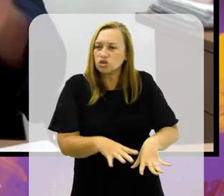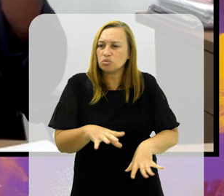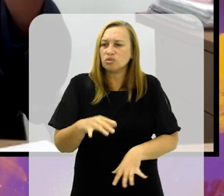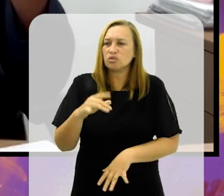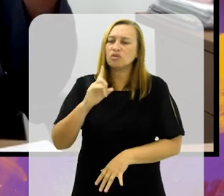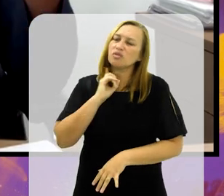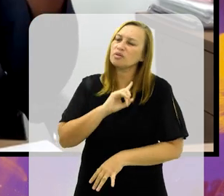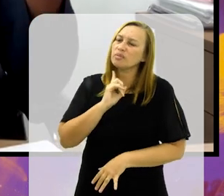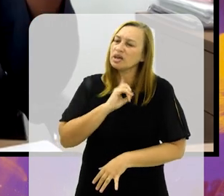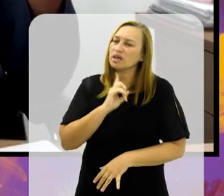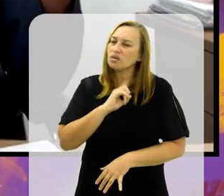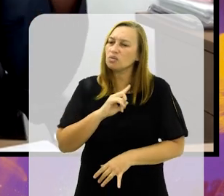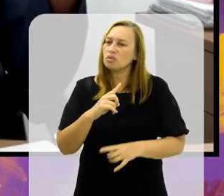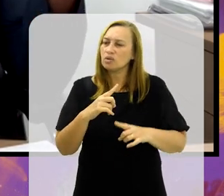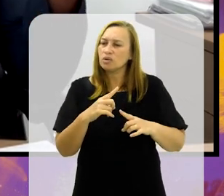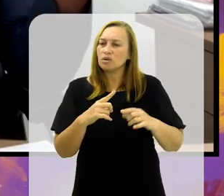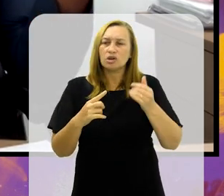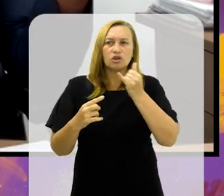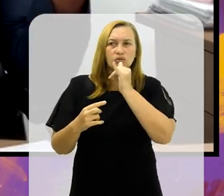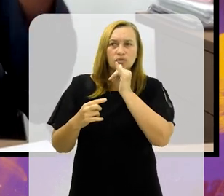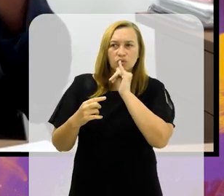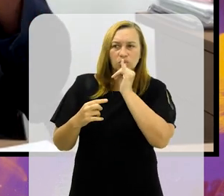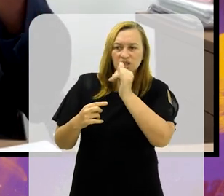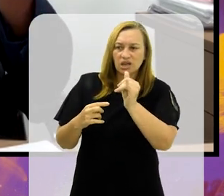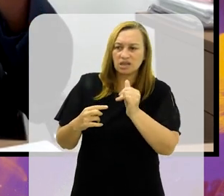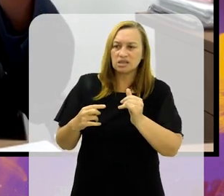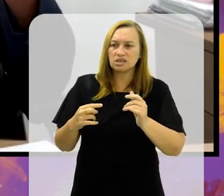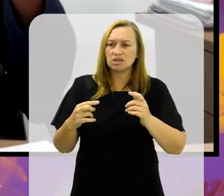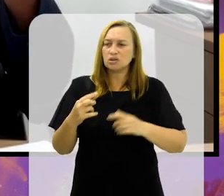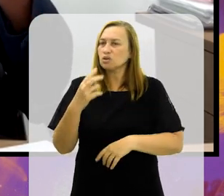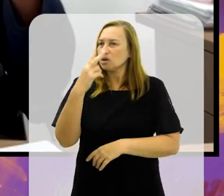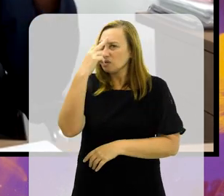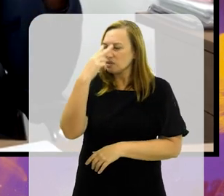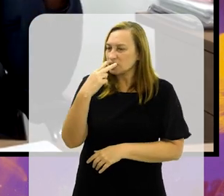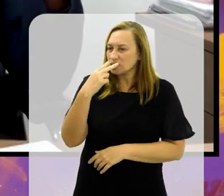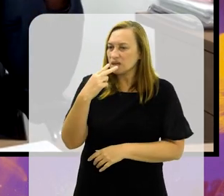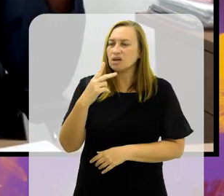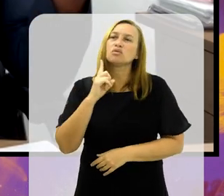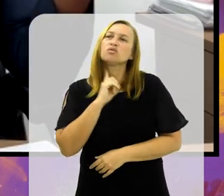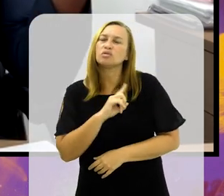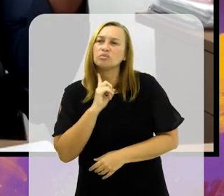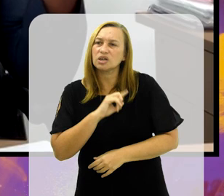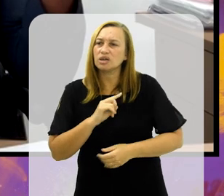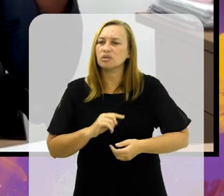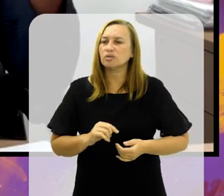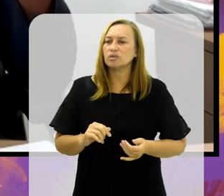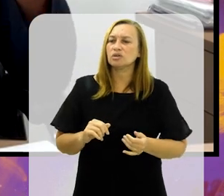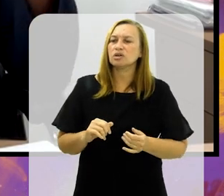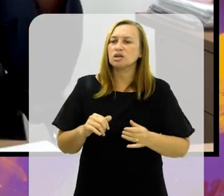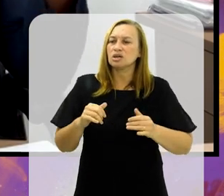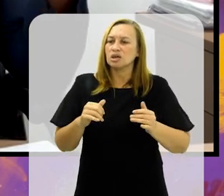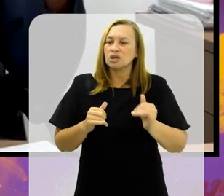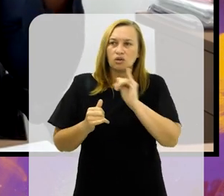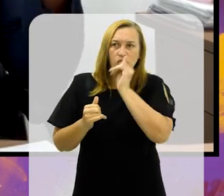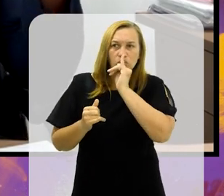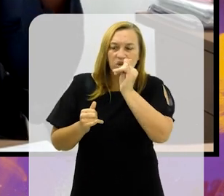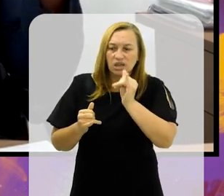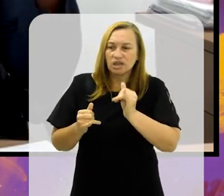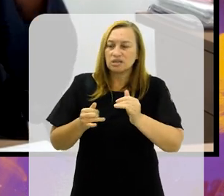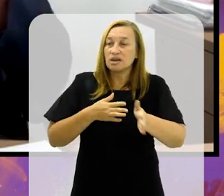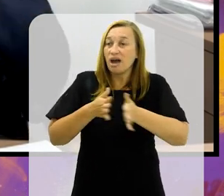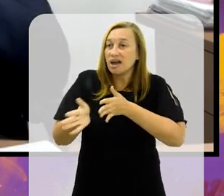onde torcedores cegos do Flamengo e do Fluminense tiveram um acesso muito mais